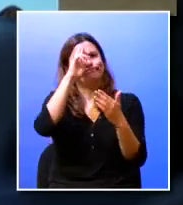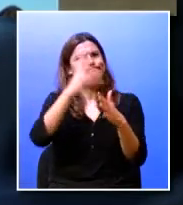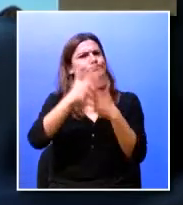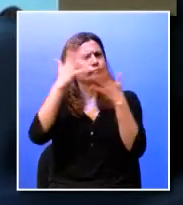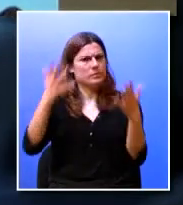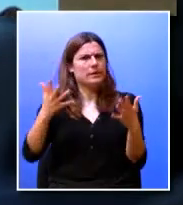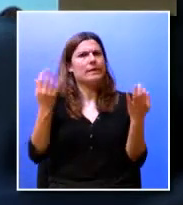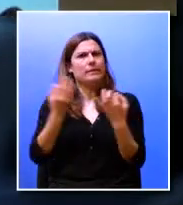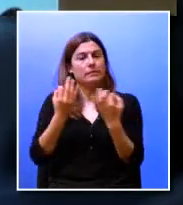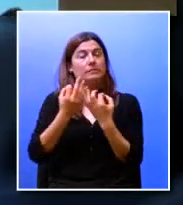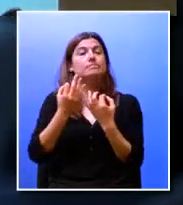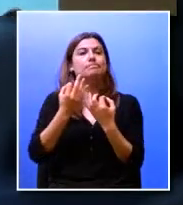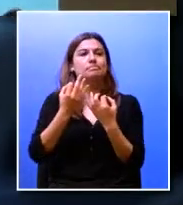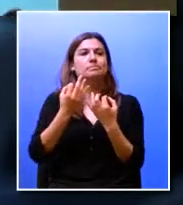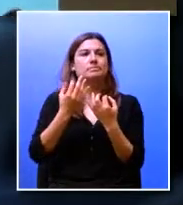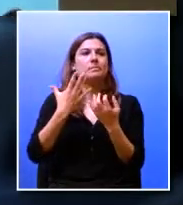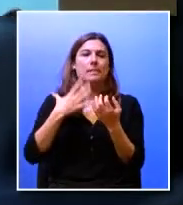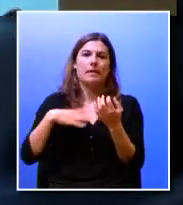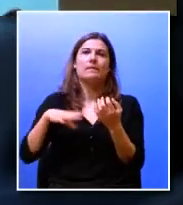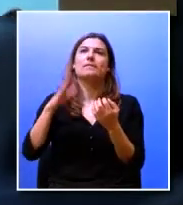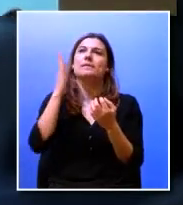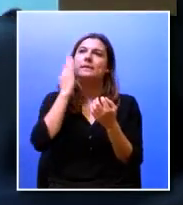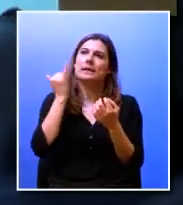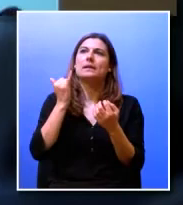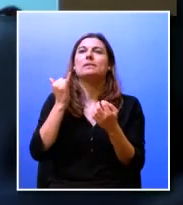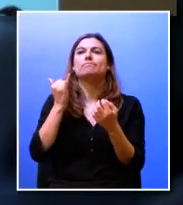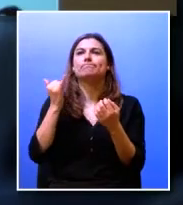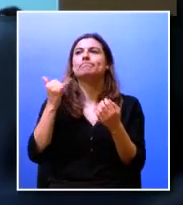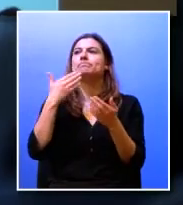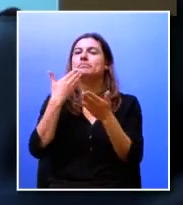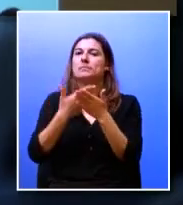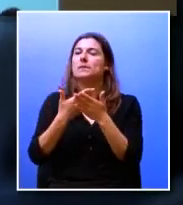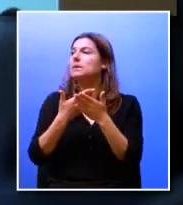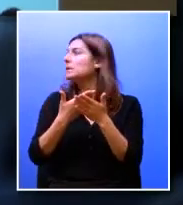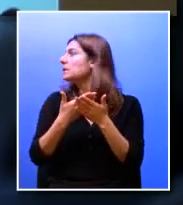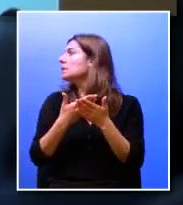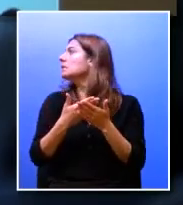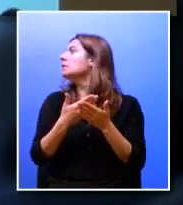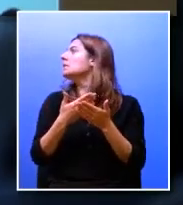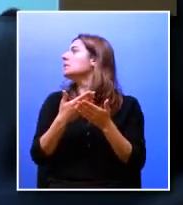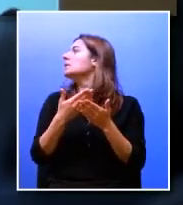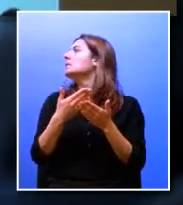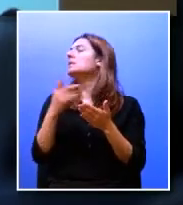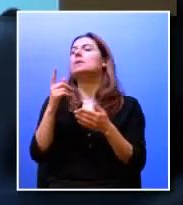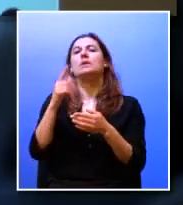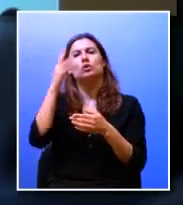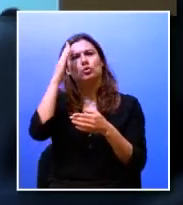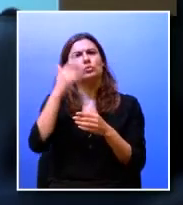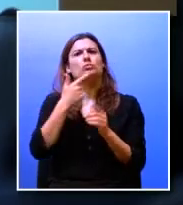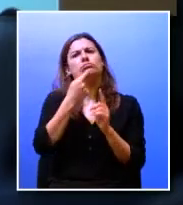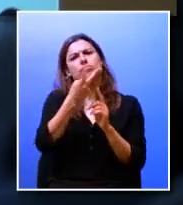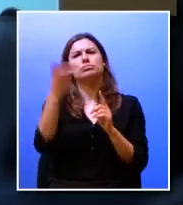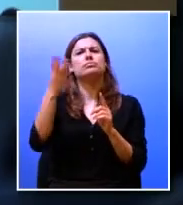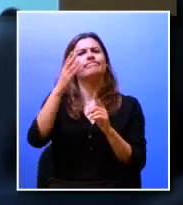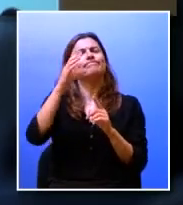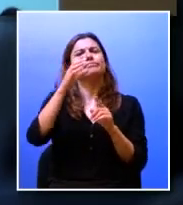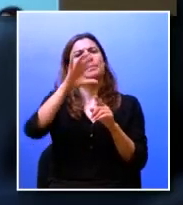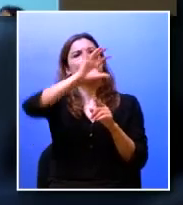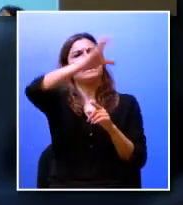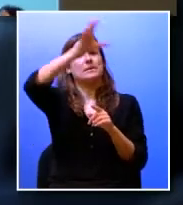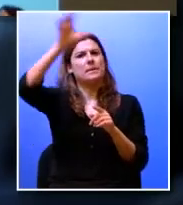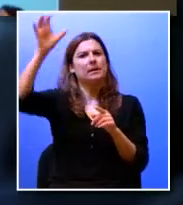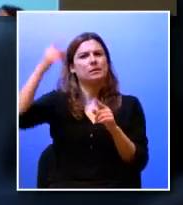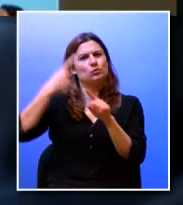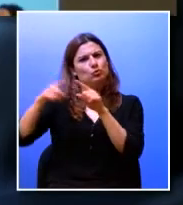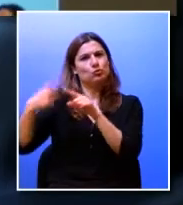grande de se internacionalizar e isso manifesta-se de facto pelo número de nacionalidades diferentes que temos no